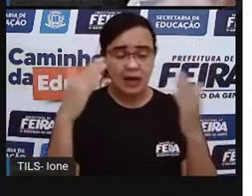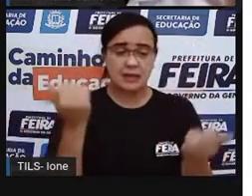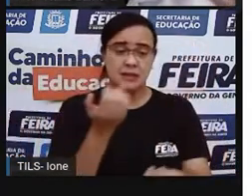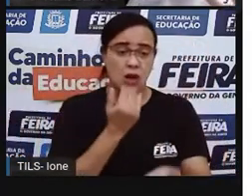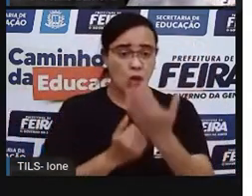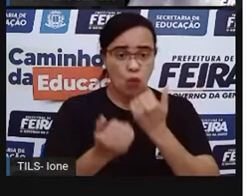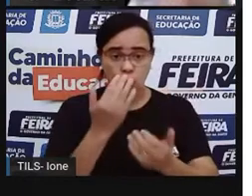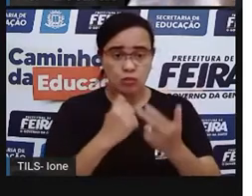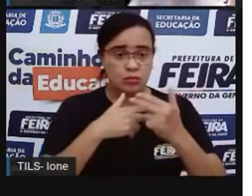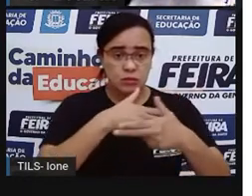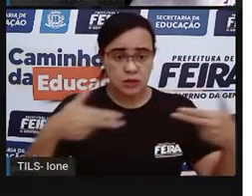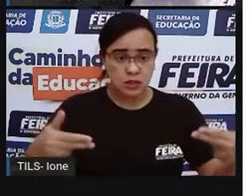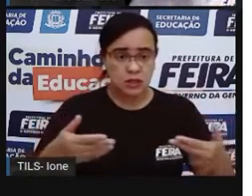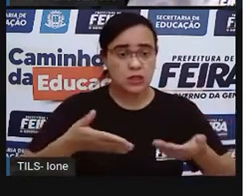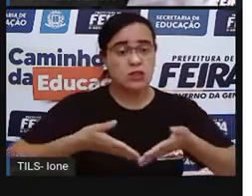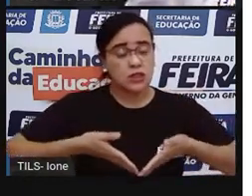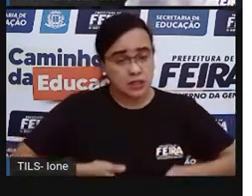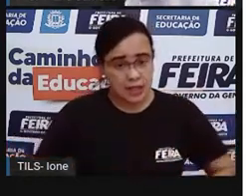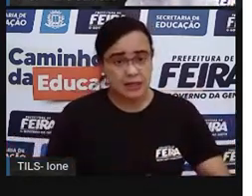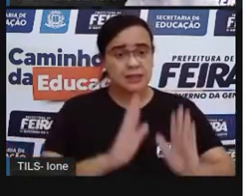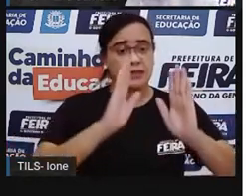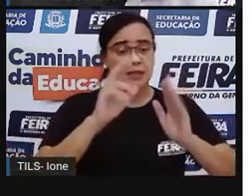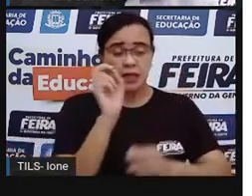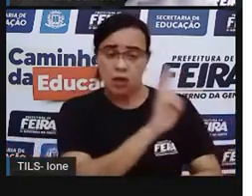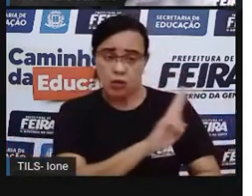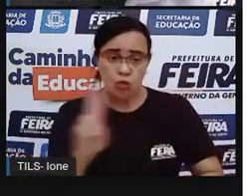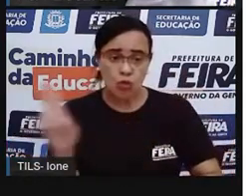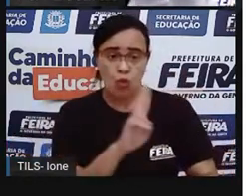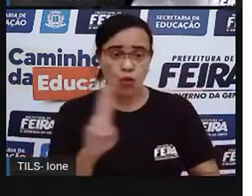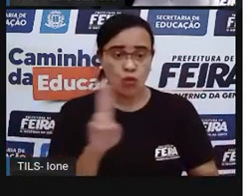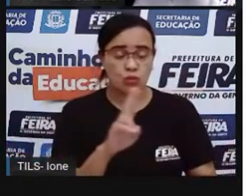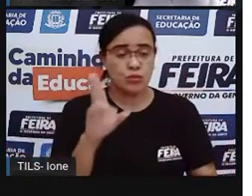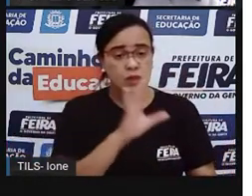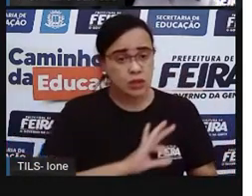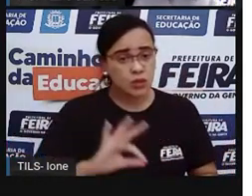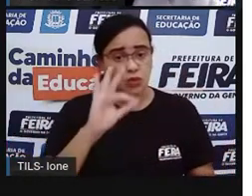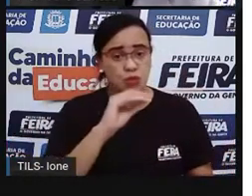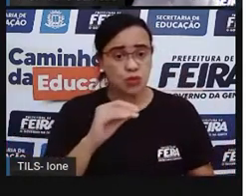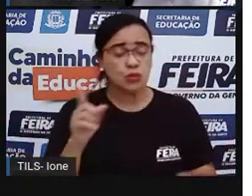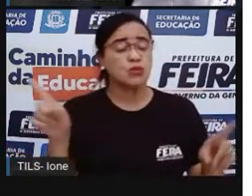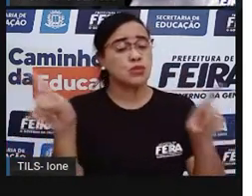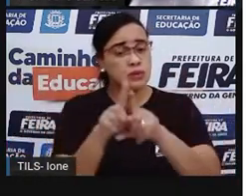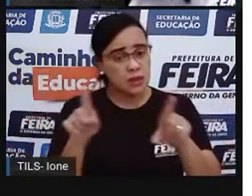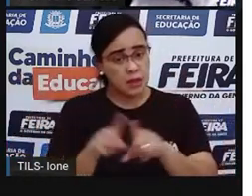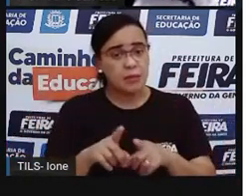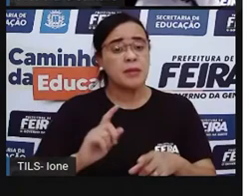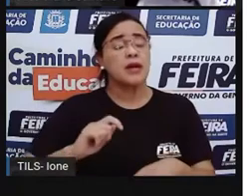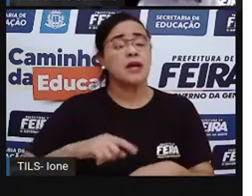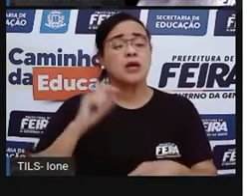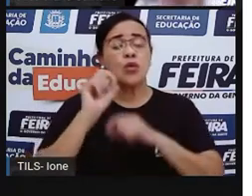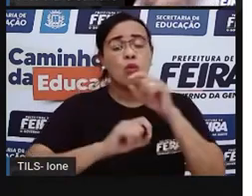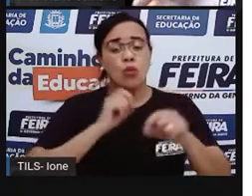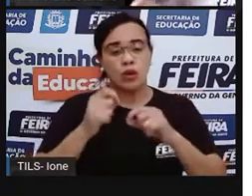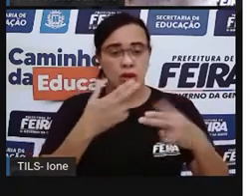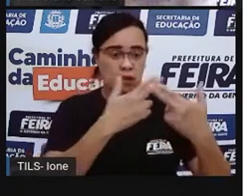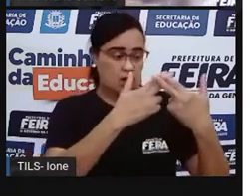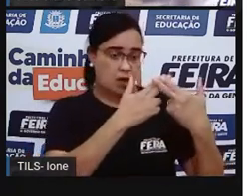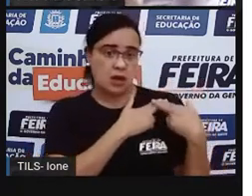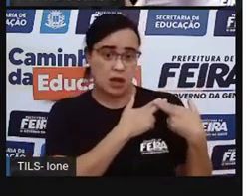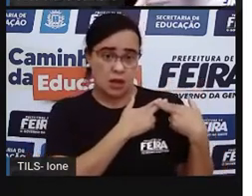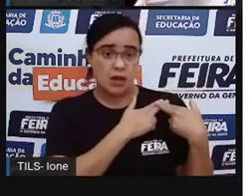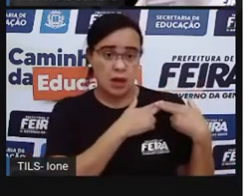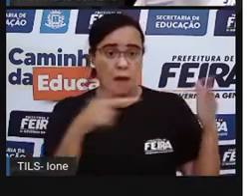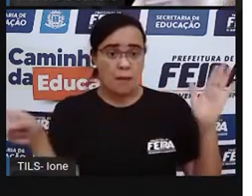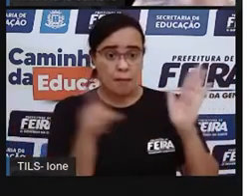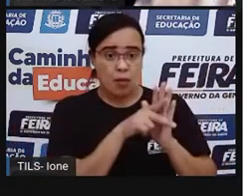né? Tem direito de nascer até o nome. E também lá tem dizendo os deveres das crianças. E também tem